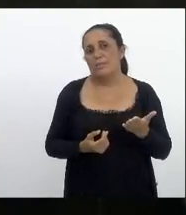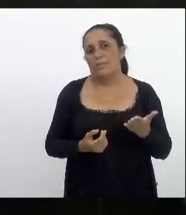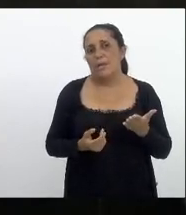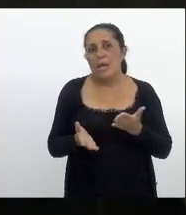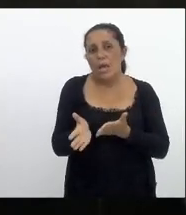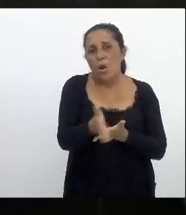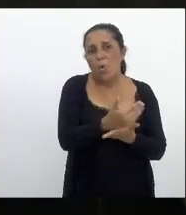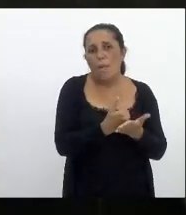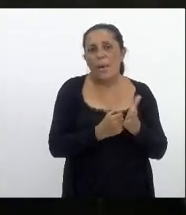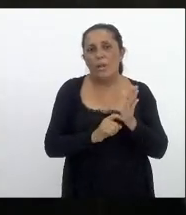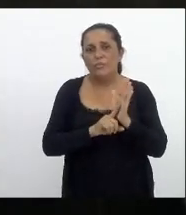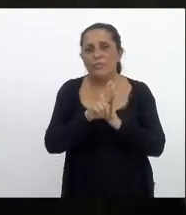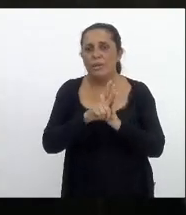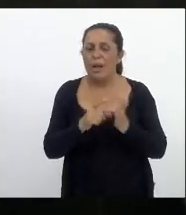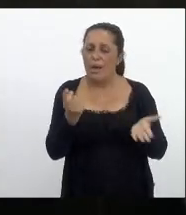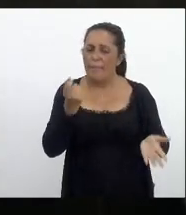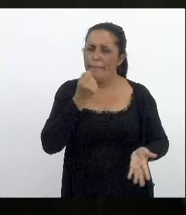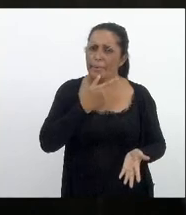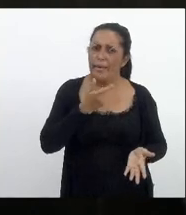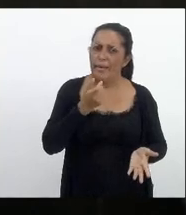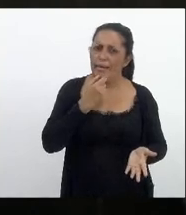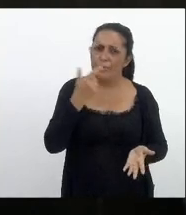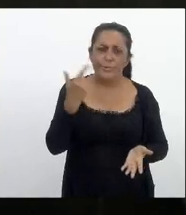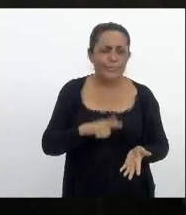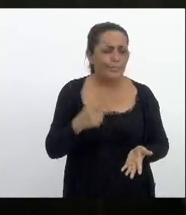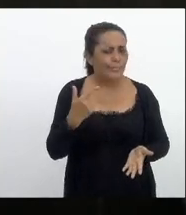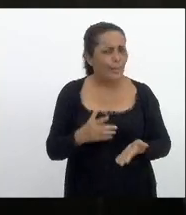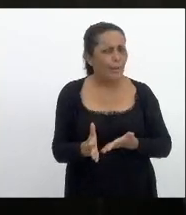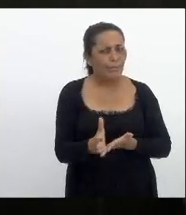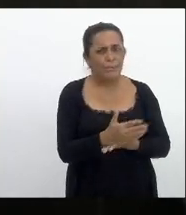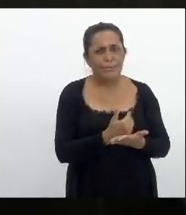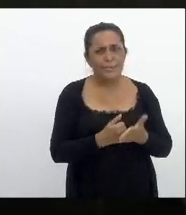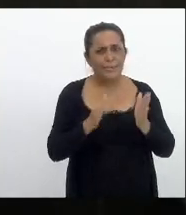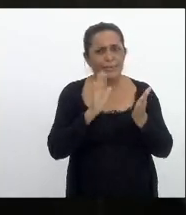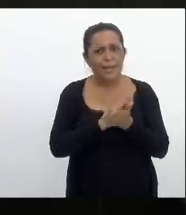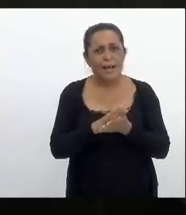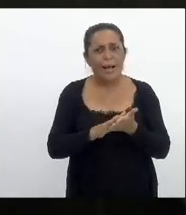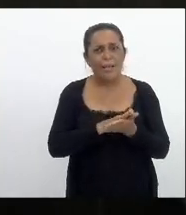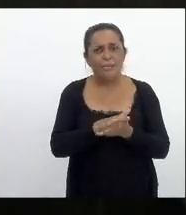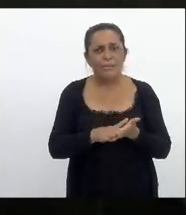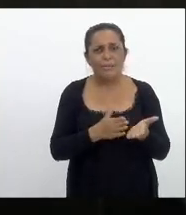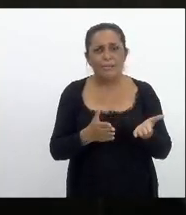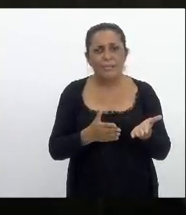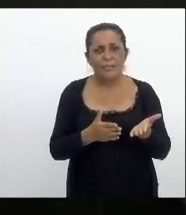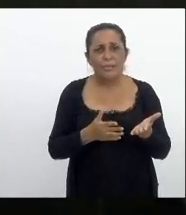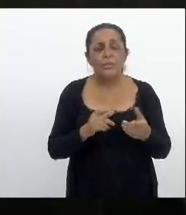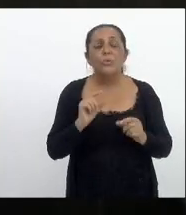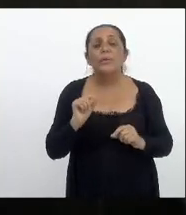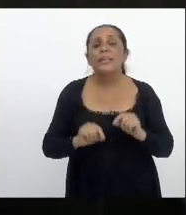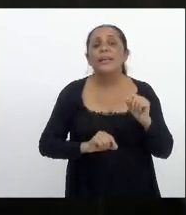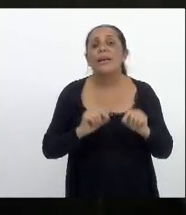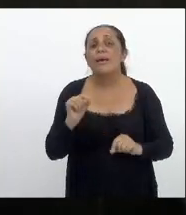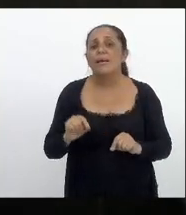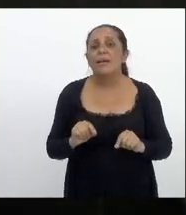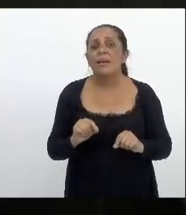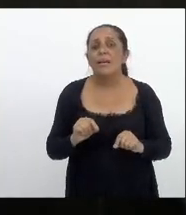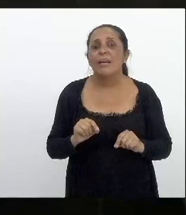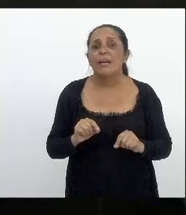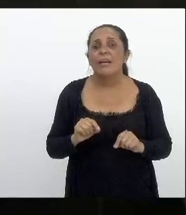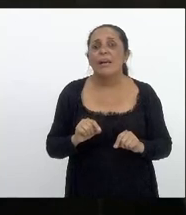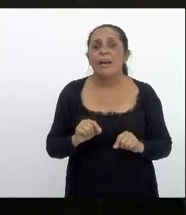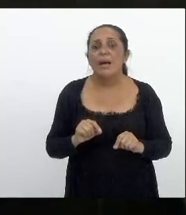mau gosto porque não tem nenhuma recuperação fiscal esse regime proporciona isto sim um